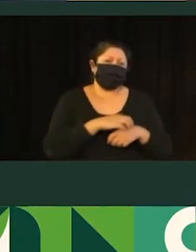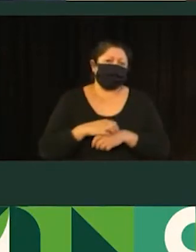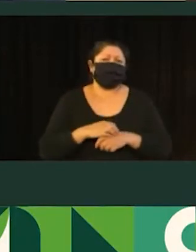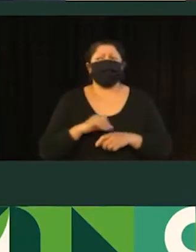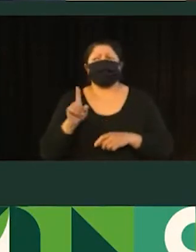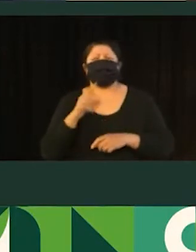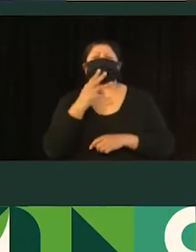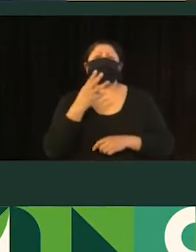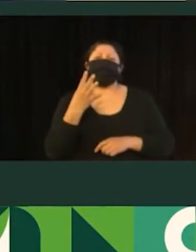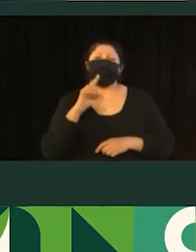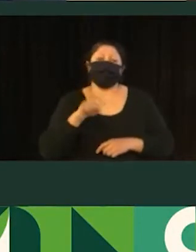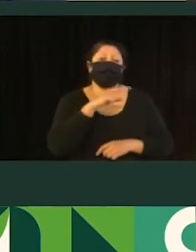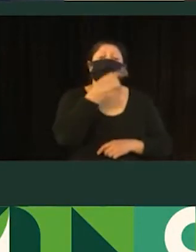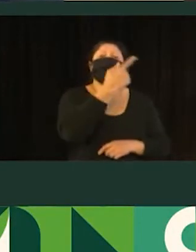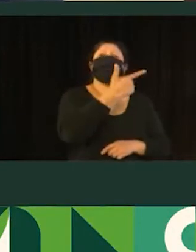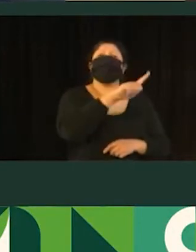mil na Inconfidência.